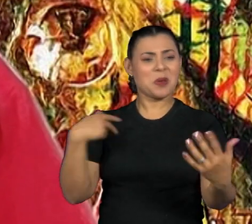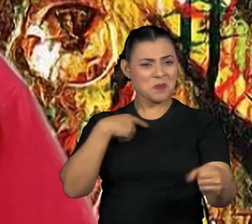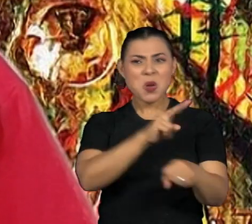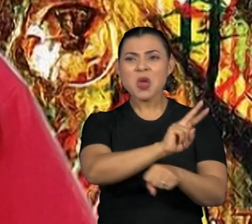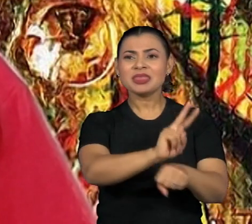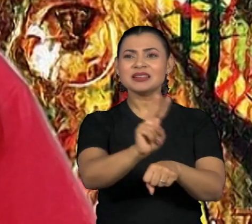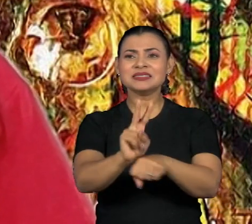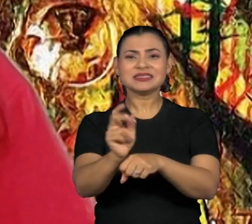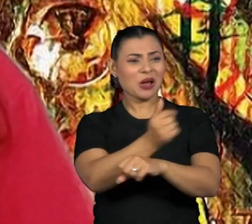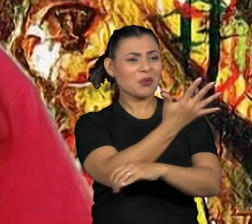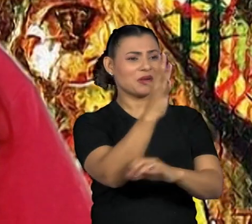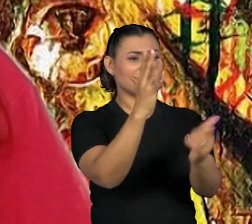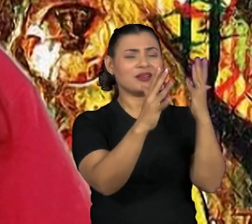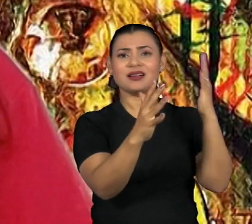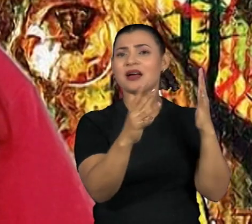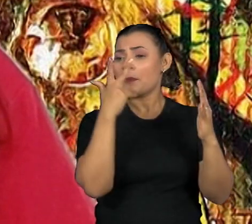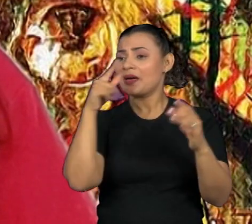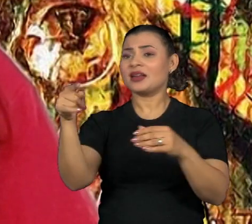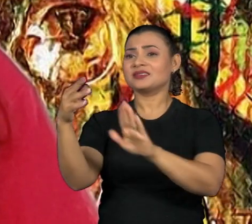sagrada, né?